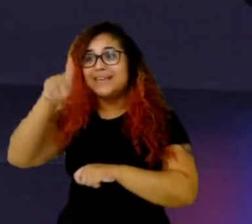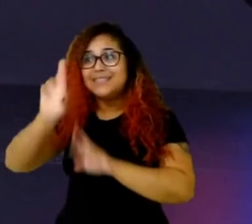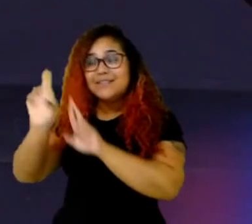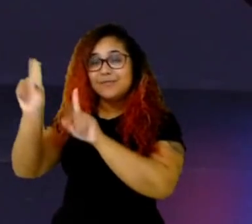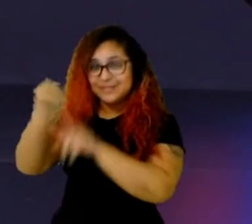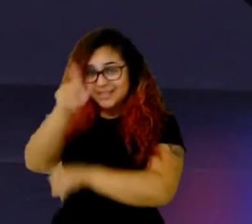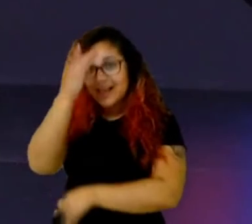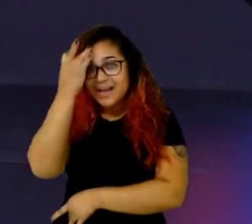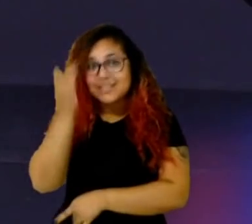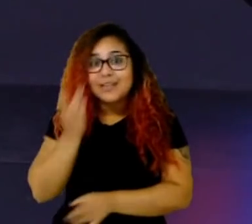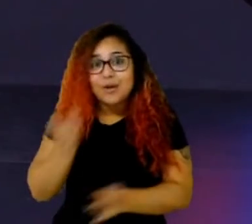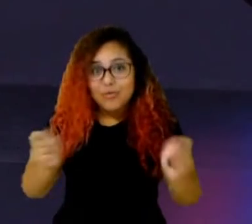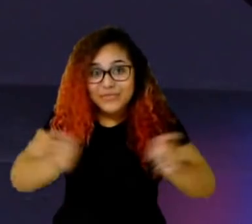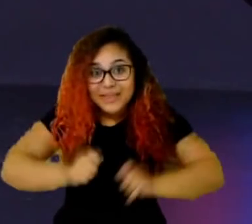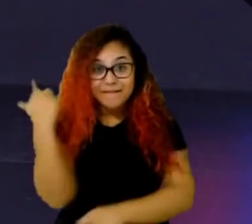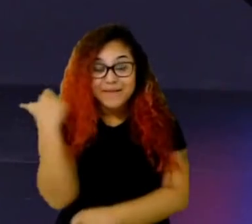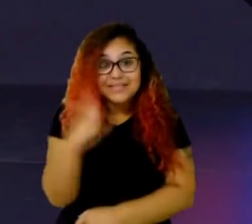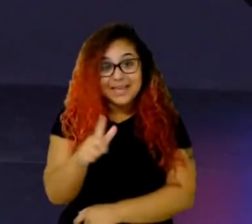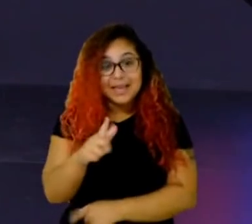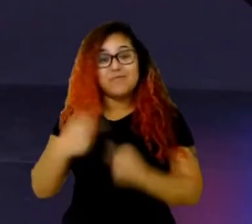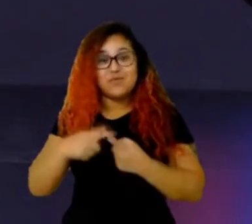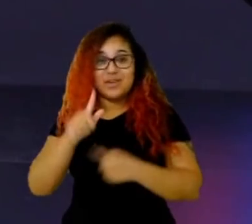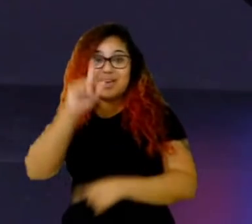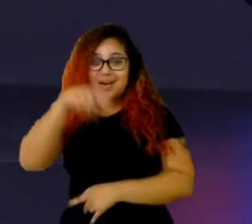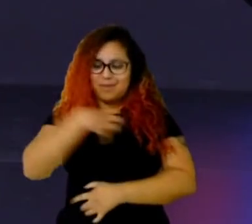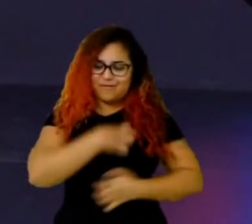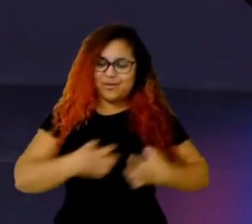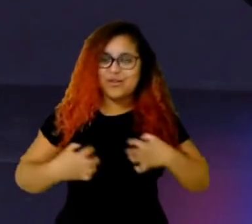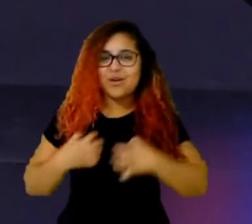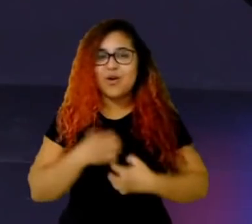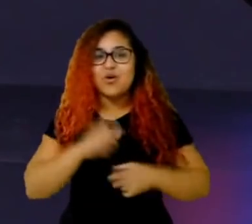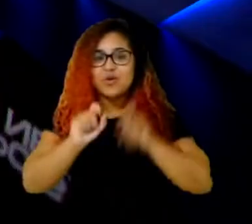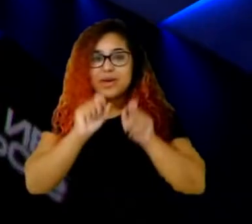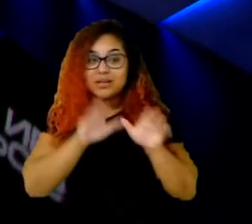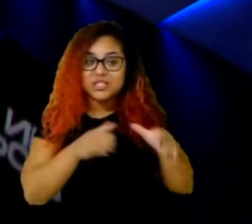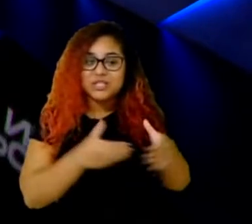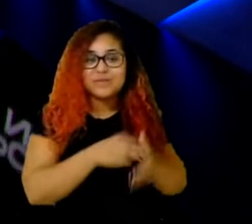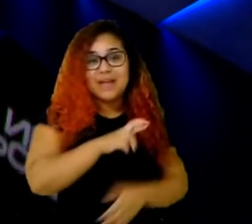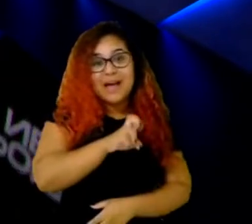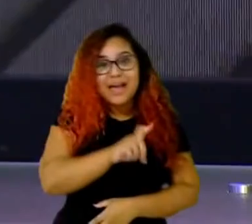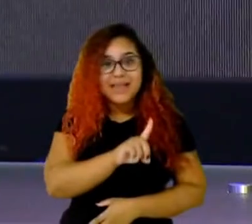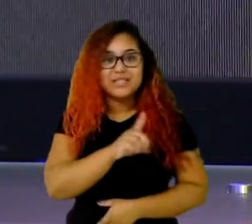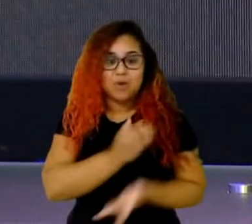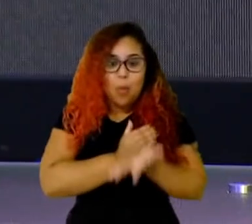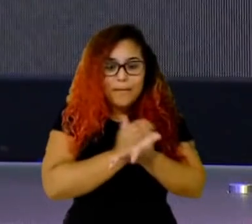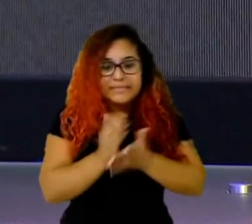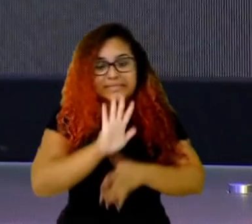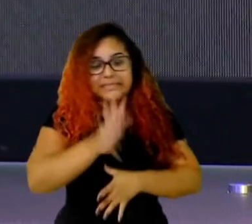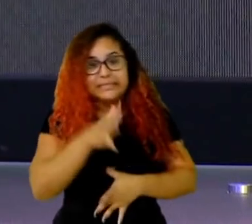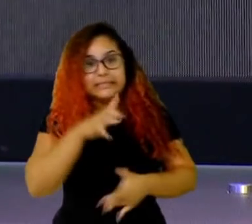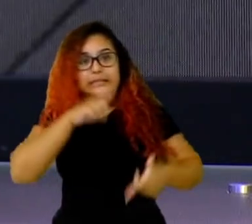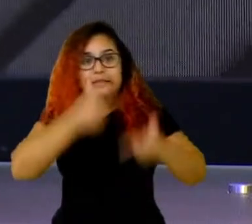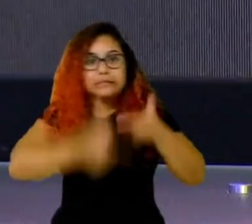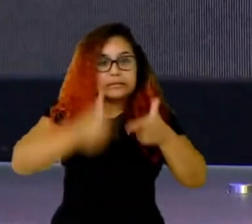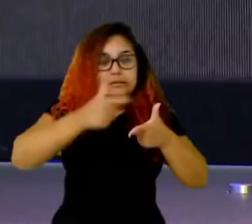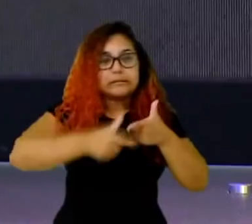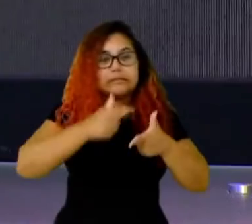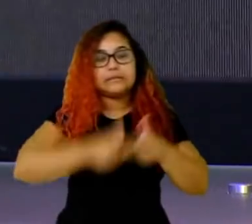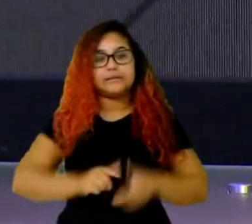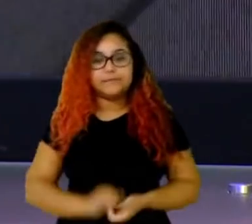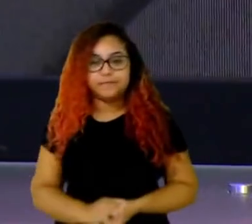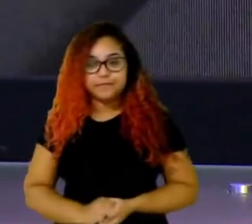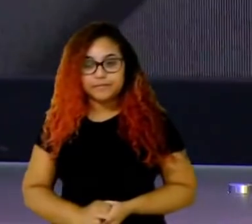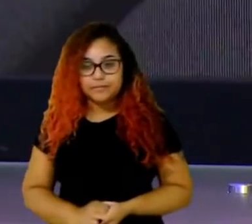uma certa frustração, né, a equipe da Red, como é sacambaleando tanto assim no campeonato. Assim, é frustrante, cara. A gente,